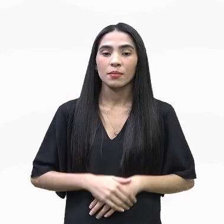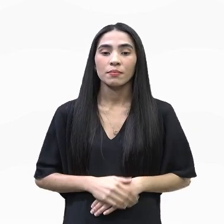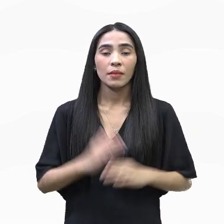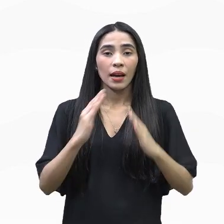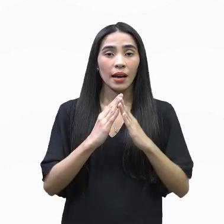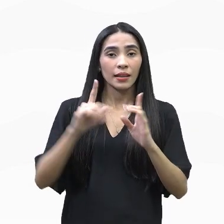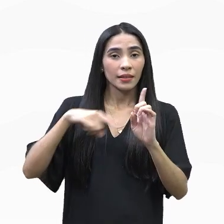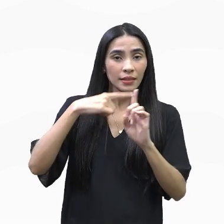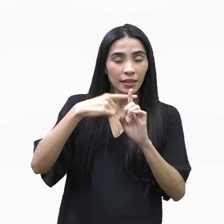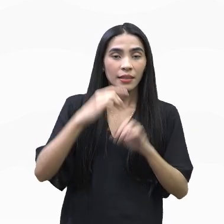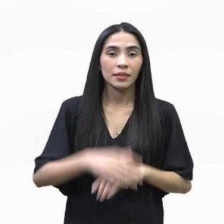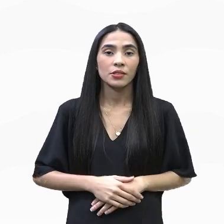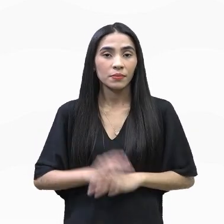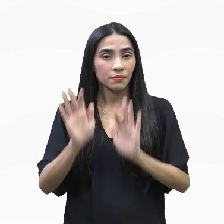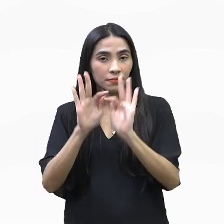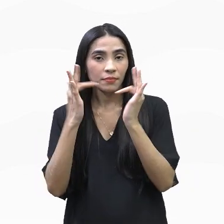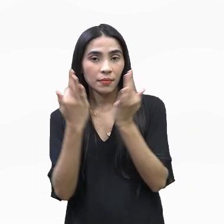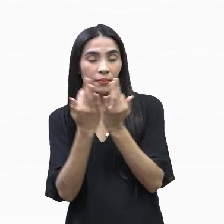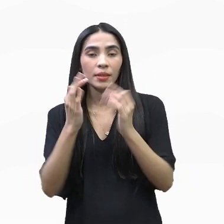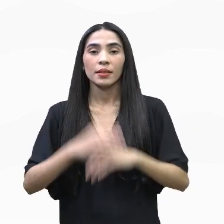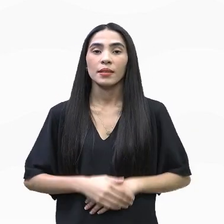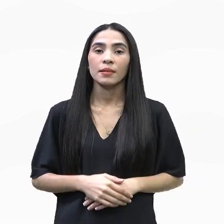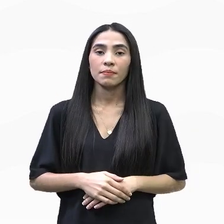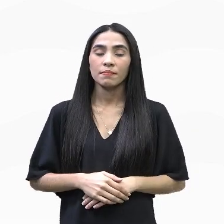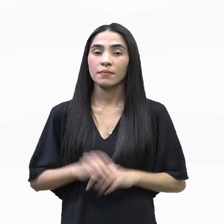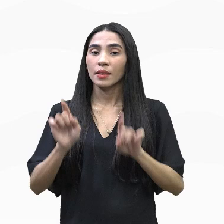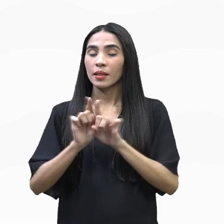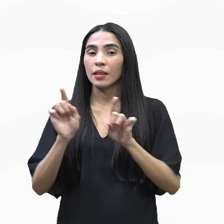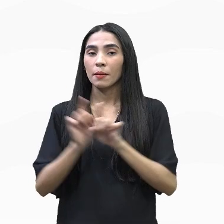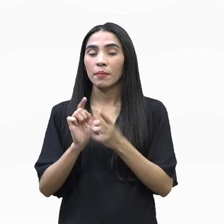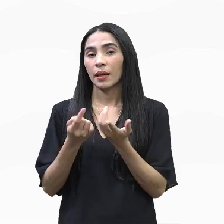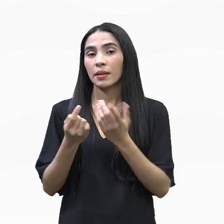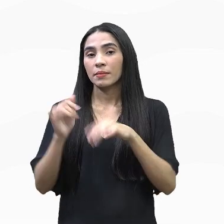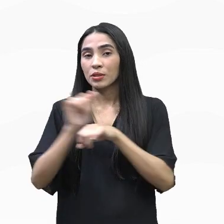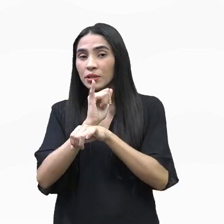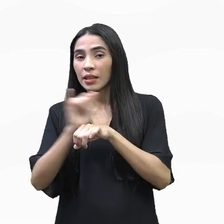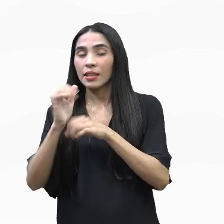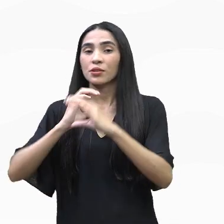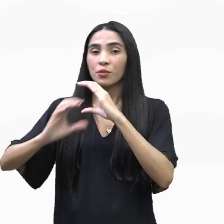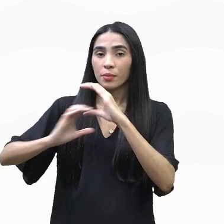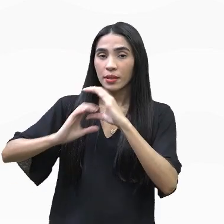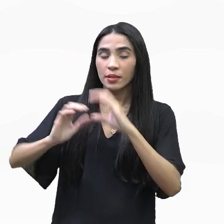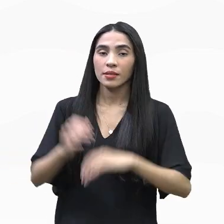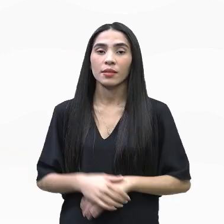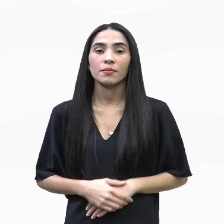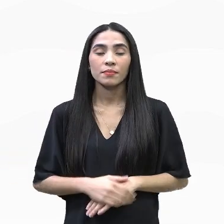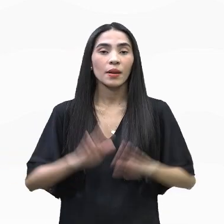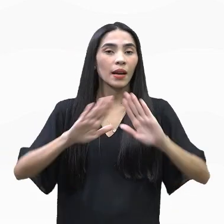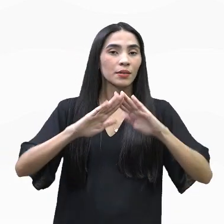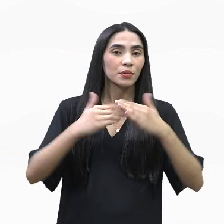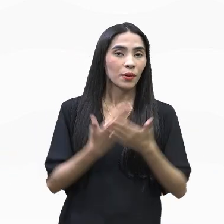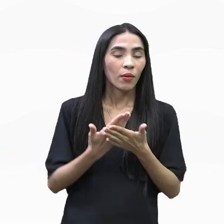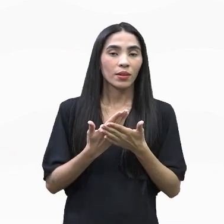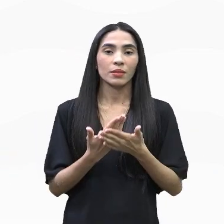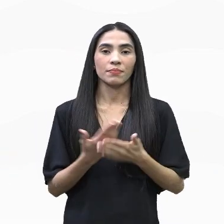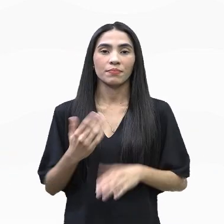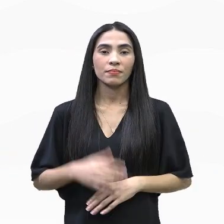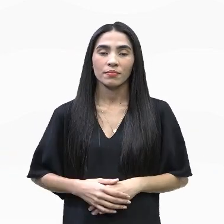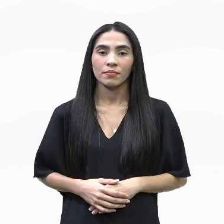igreja, a família, os meios de comunicação, perfeito? A escola faz parte